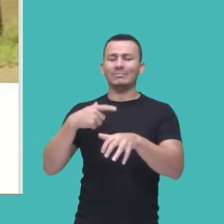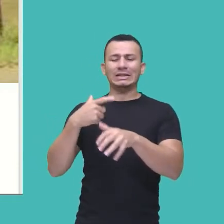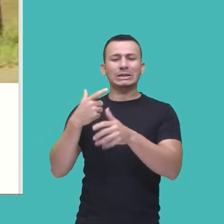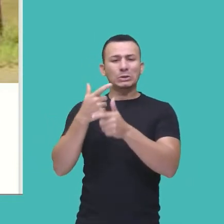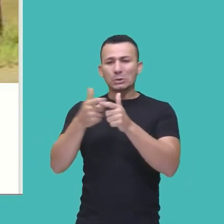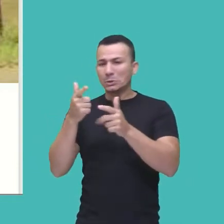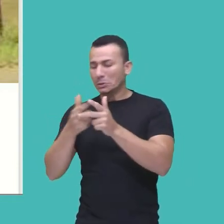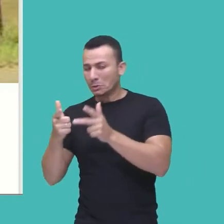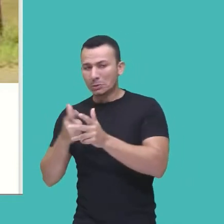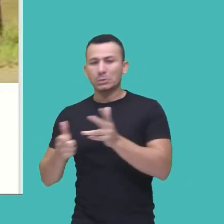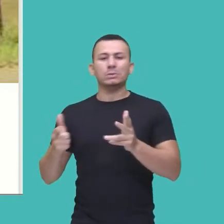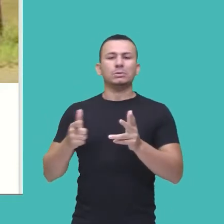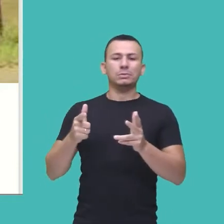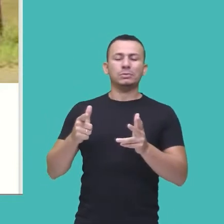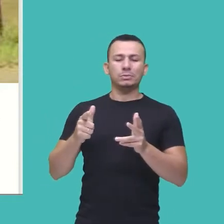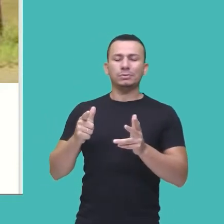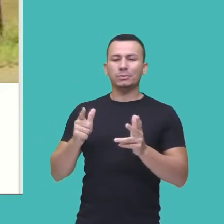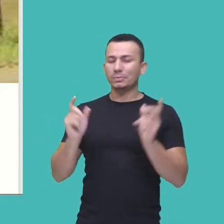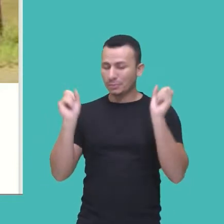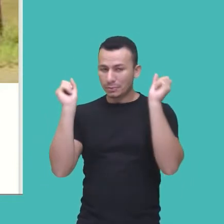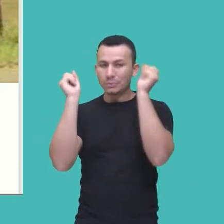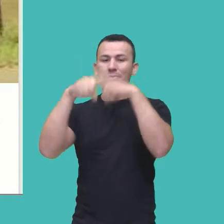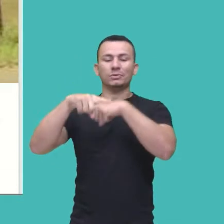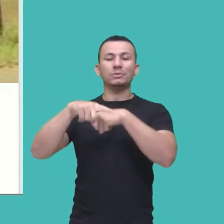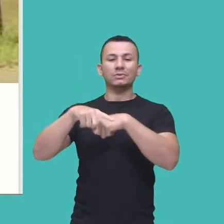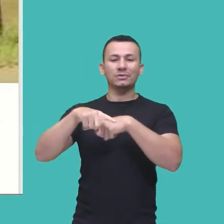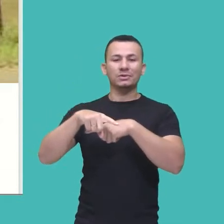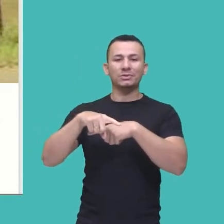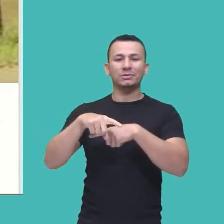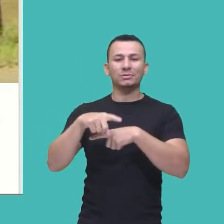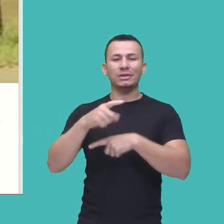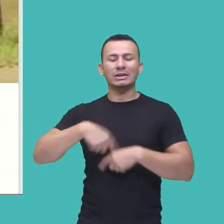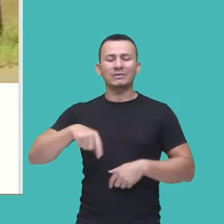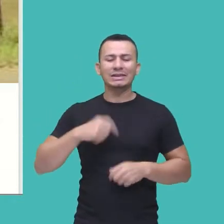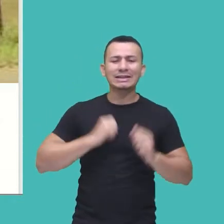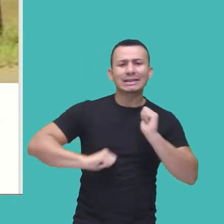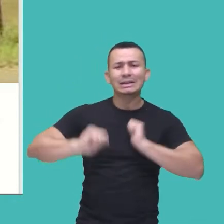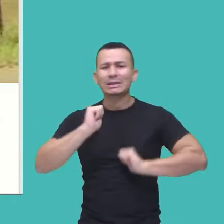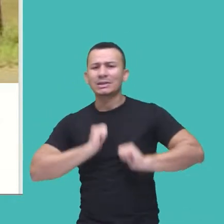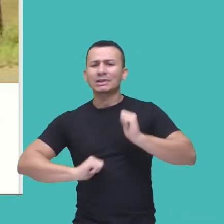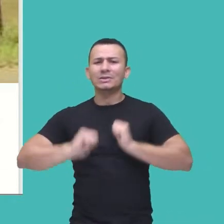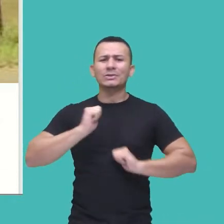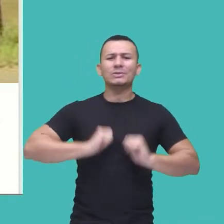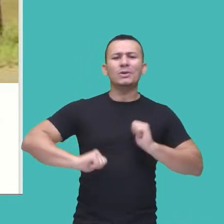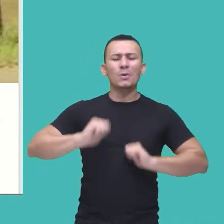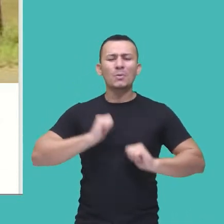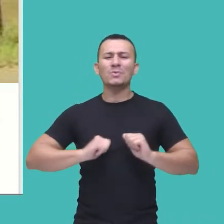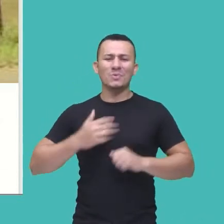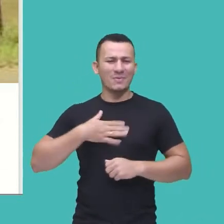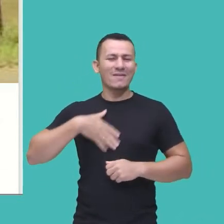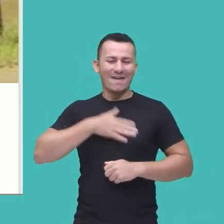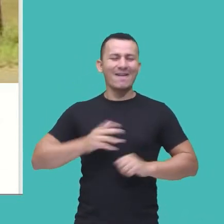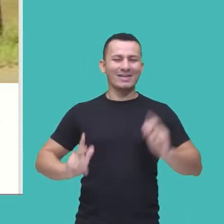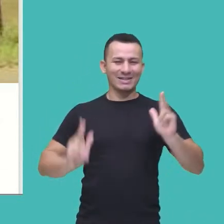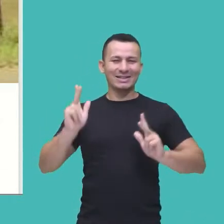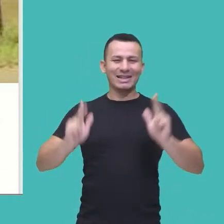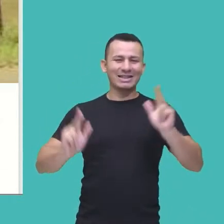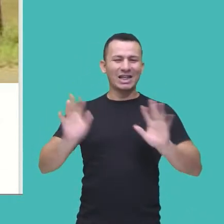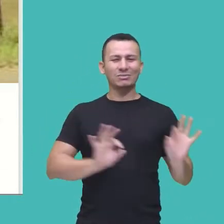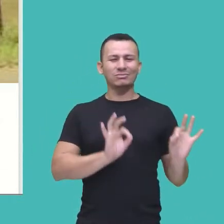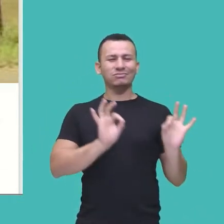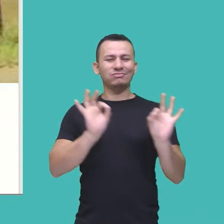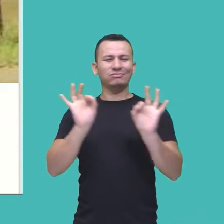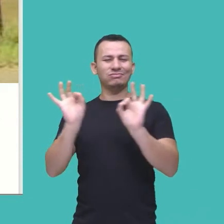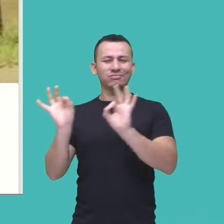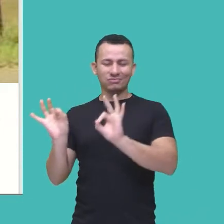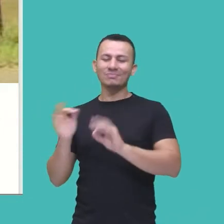são bem, a gente vive ali aquela tensão, aquele momento, tem gente que gosta bastante dessa série, né, e tudo